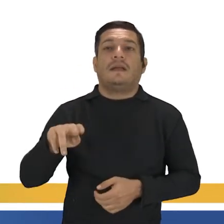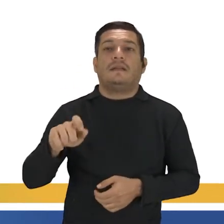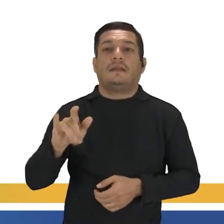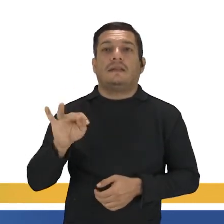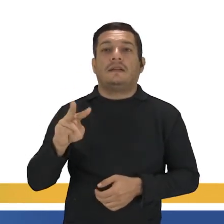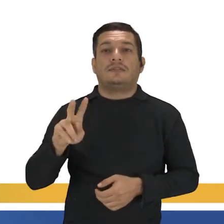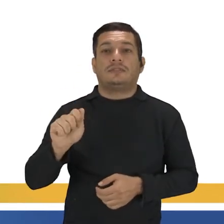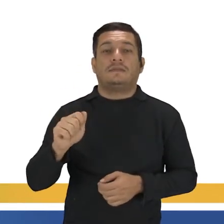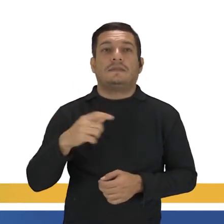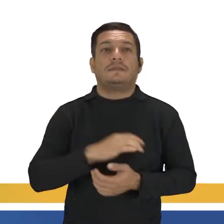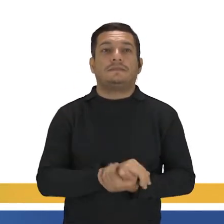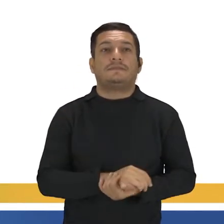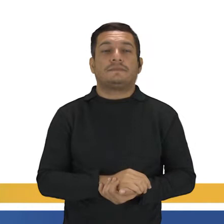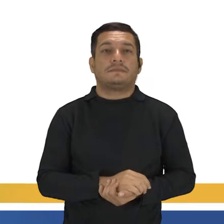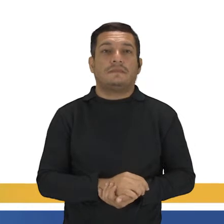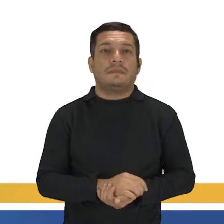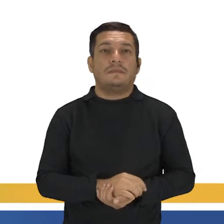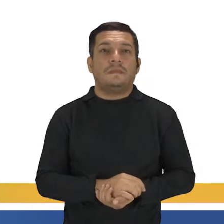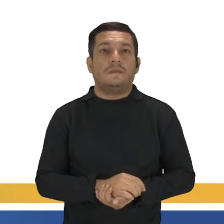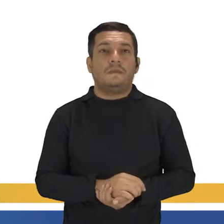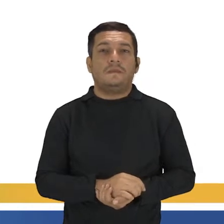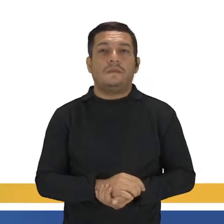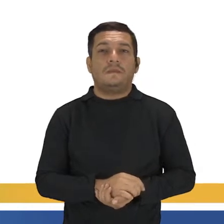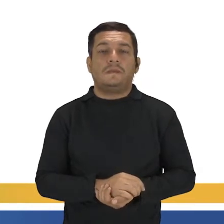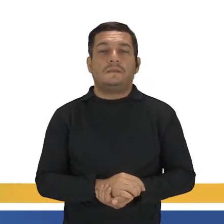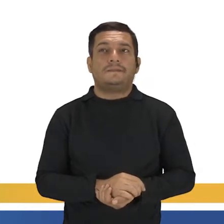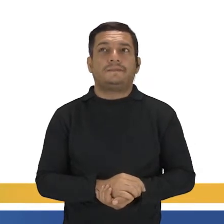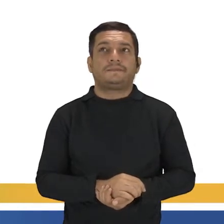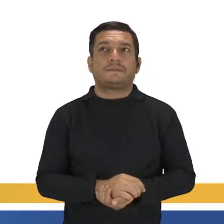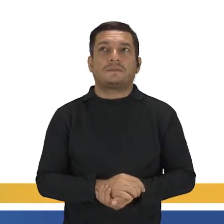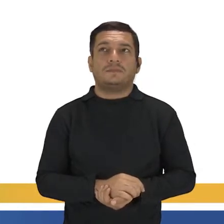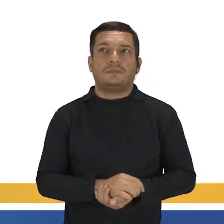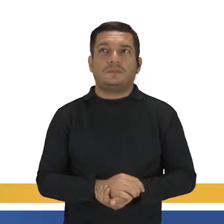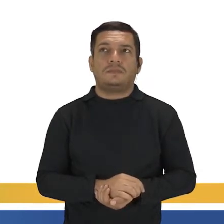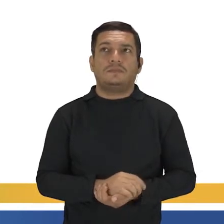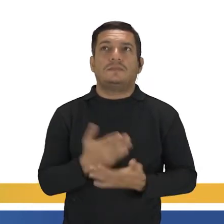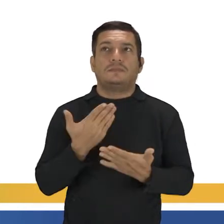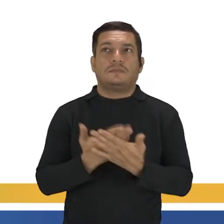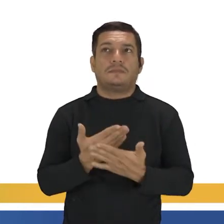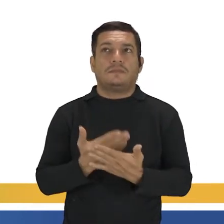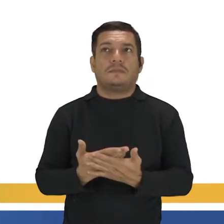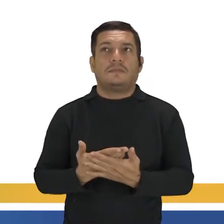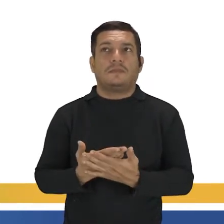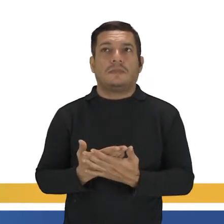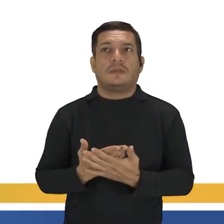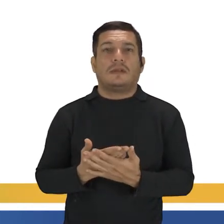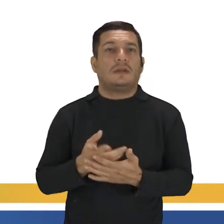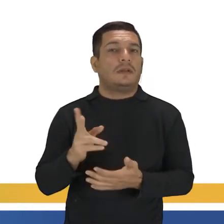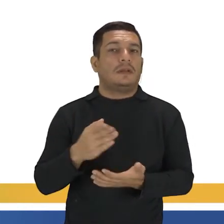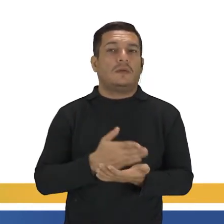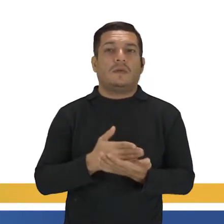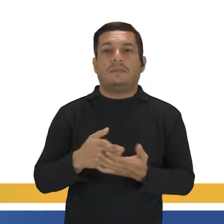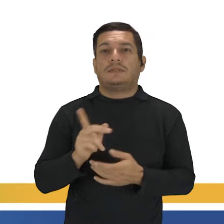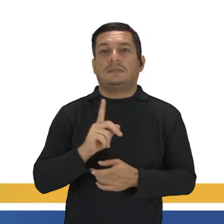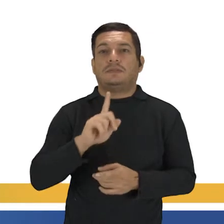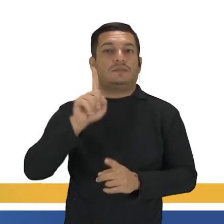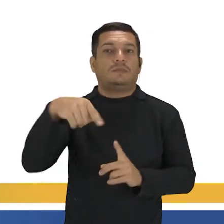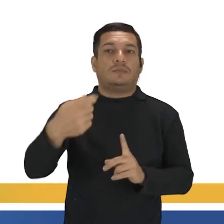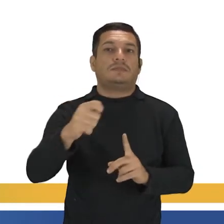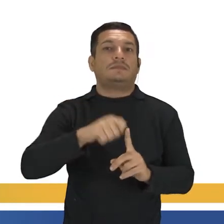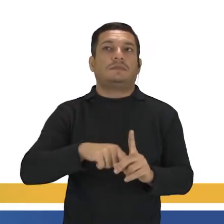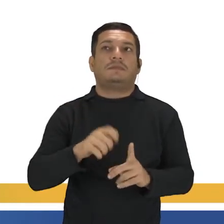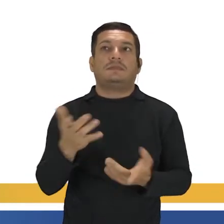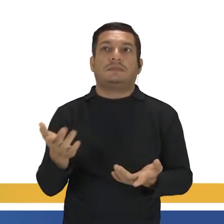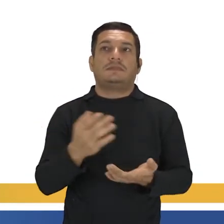veja lá. Classes are not going to begin next month. As aulas não vão começar no próximo mês.